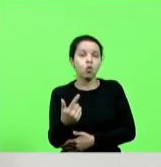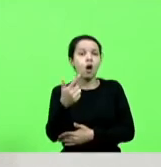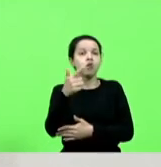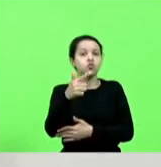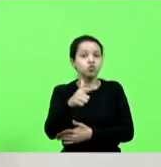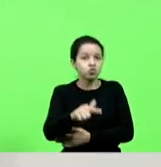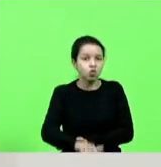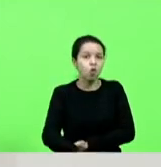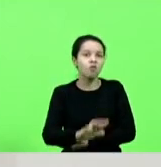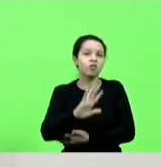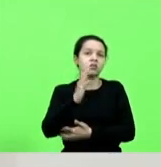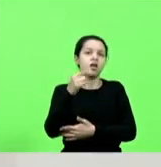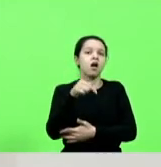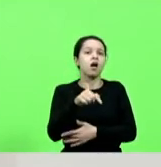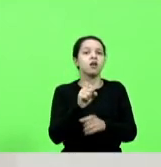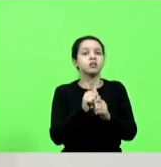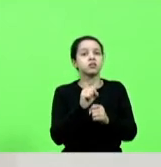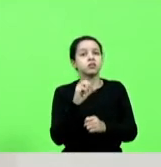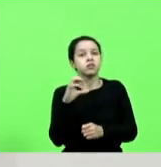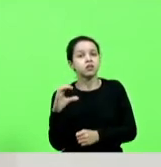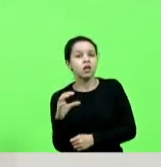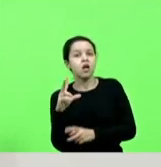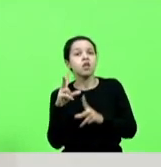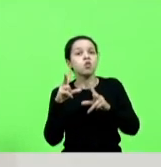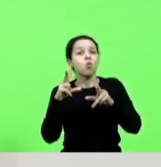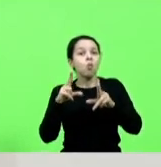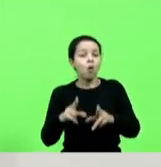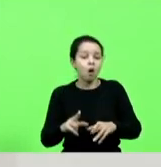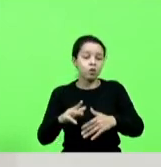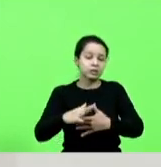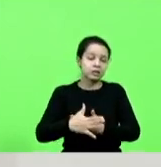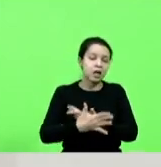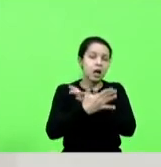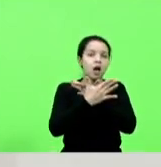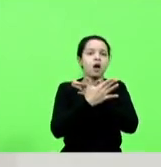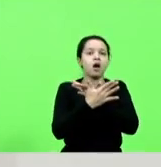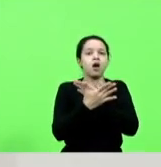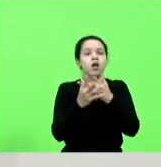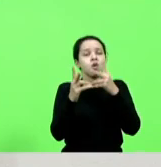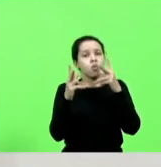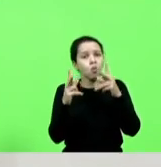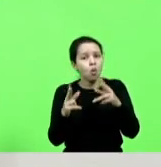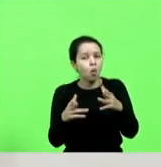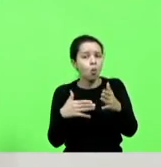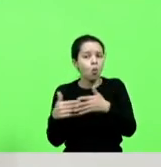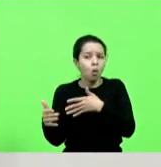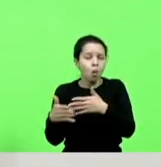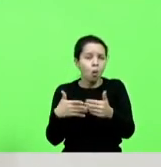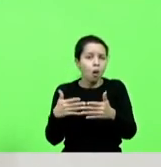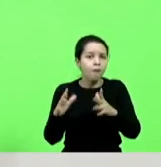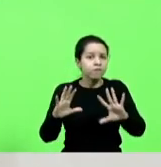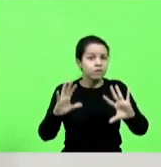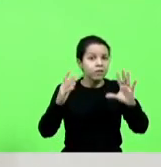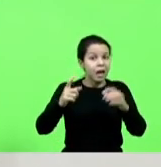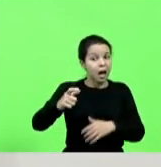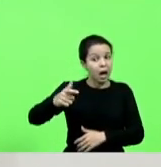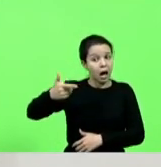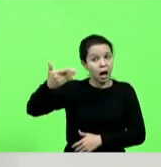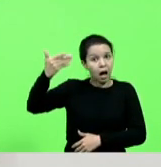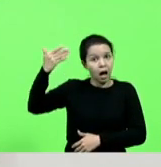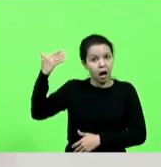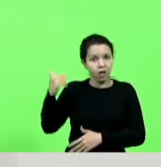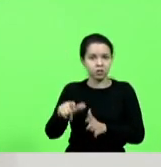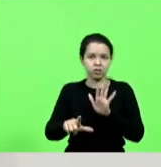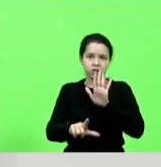ainda em Santa Catarina o que aconteceu em Seara o que aconteceria em qualquer tipo de evento antes da lei a